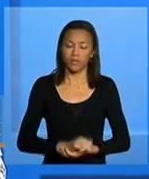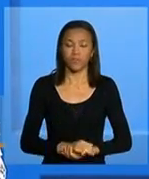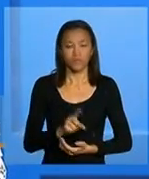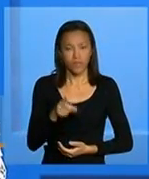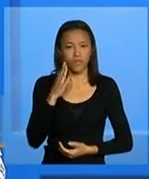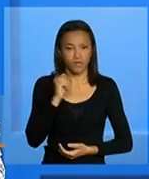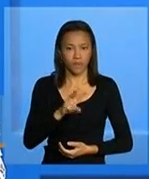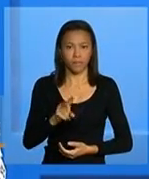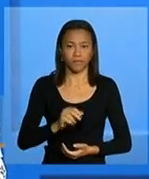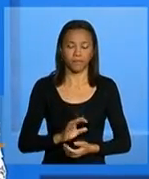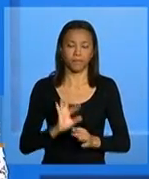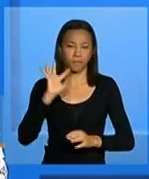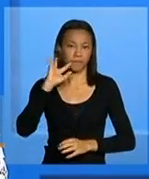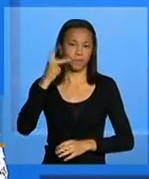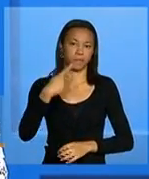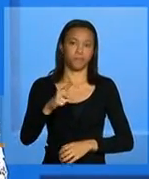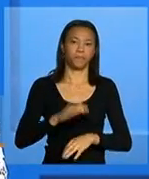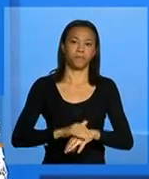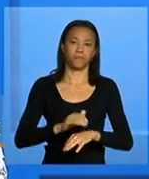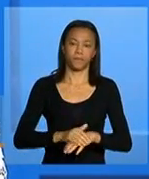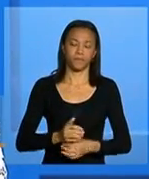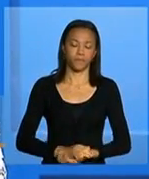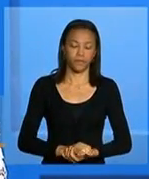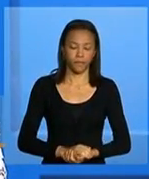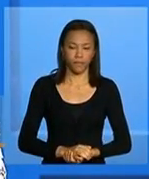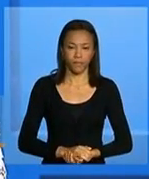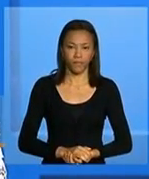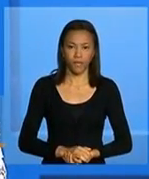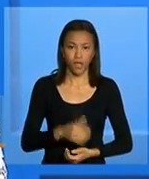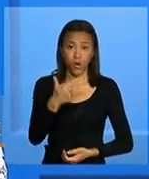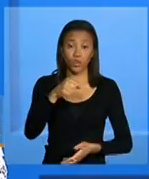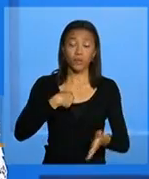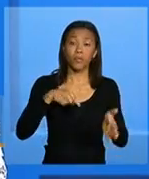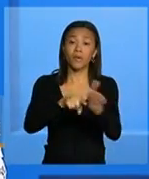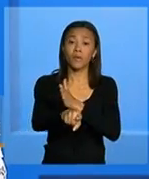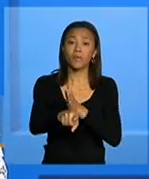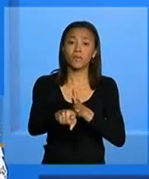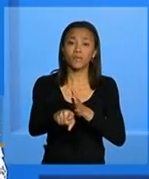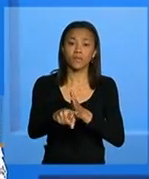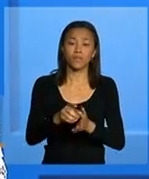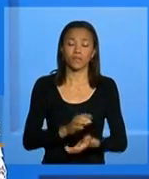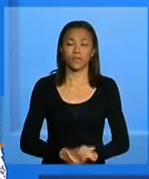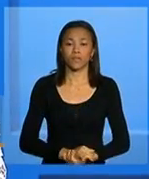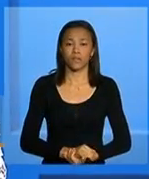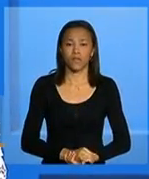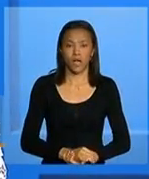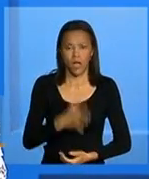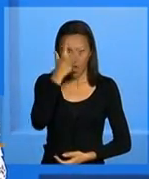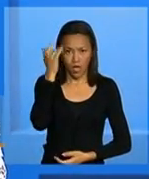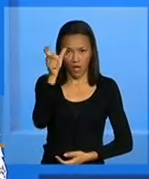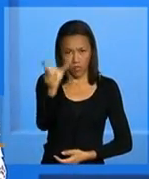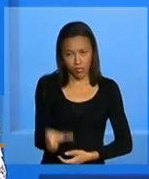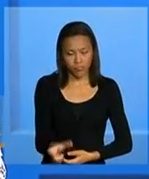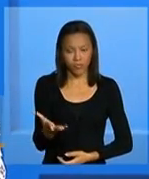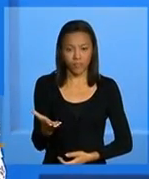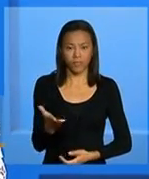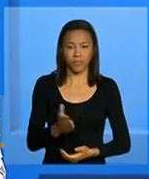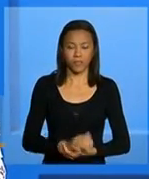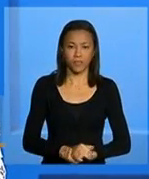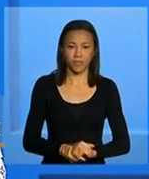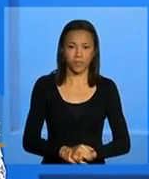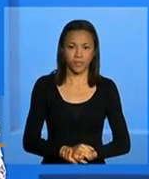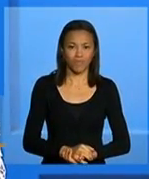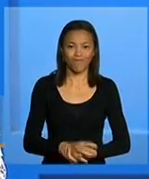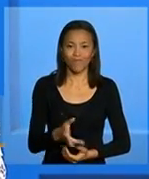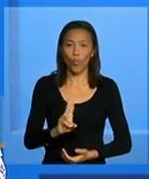situação exatamente deixa eu aqui tem uma outra pergunta ela a pessoa está